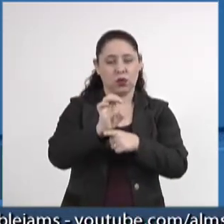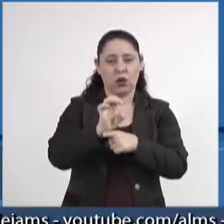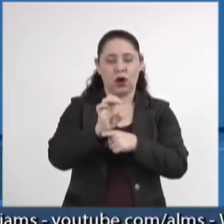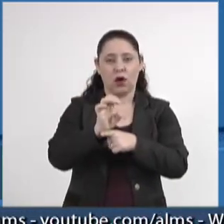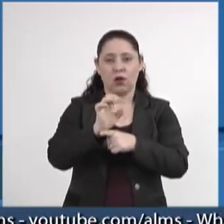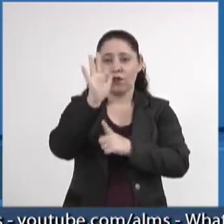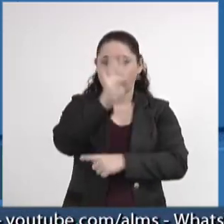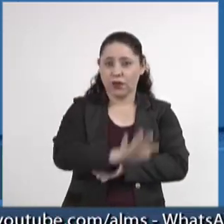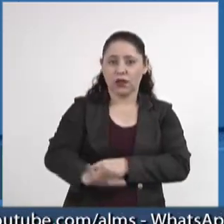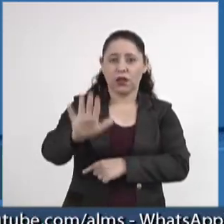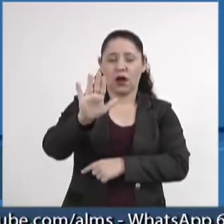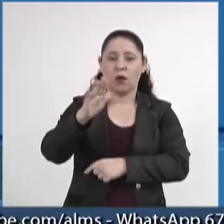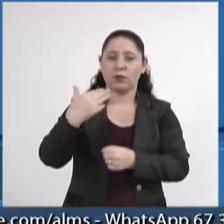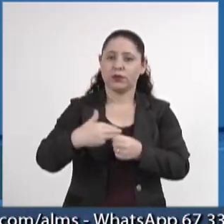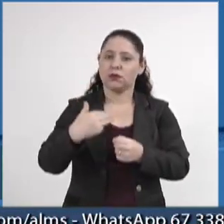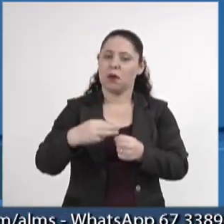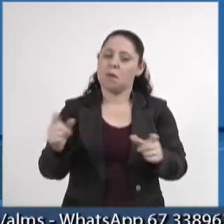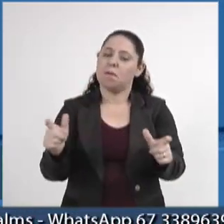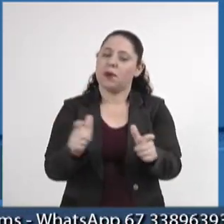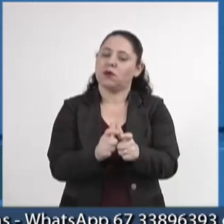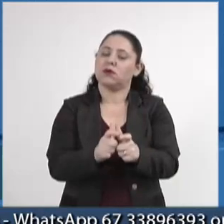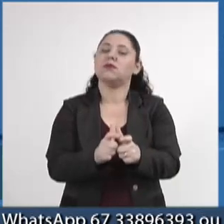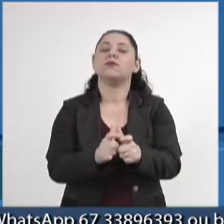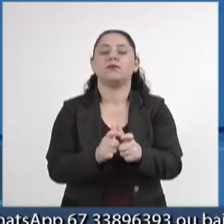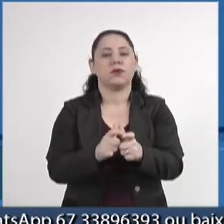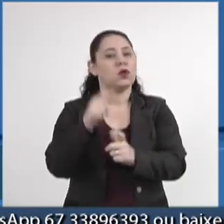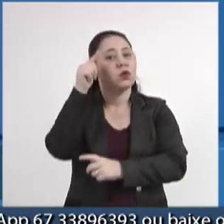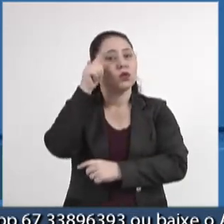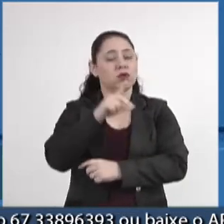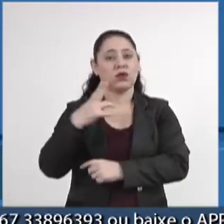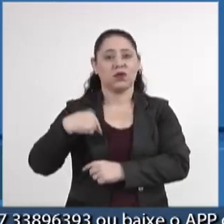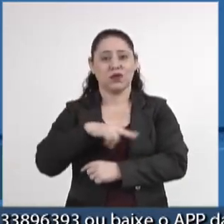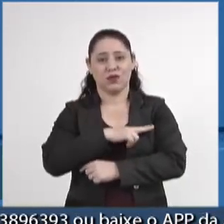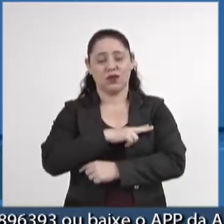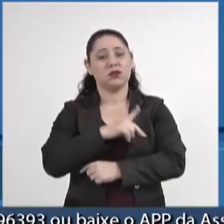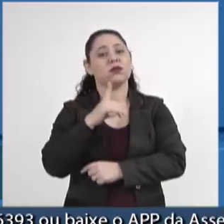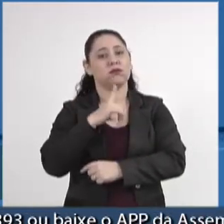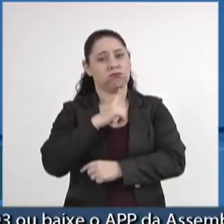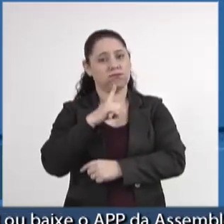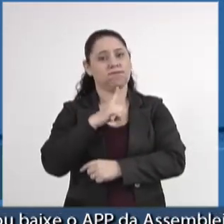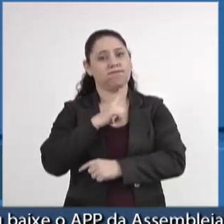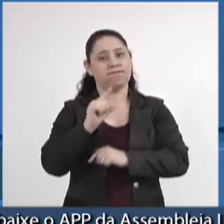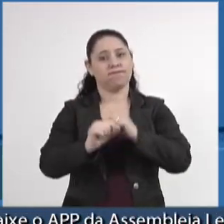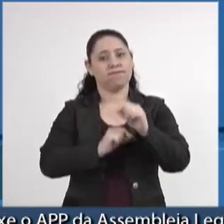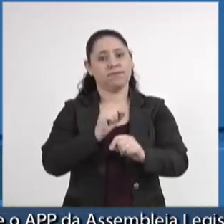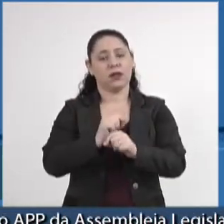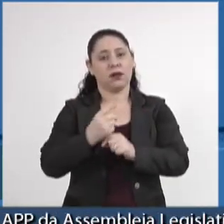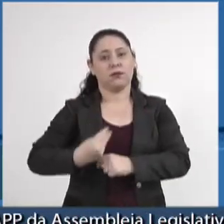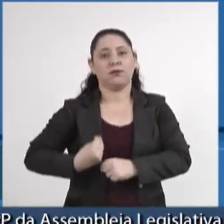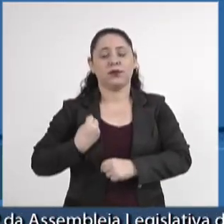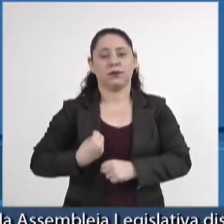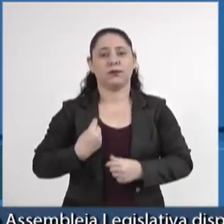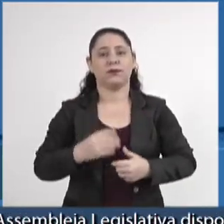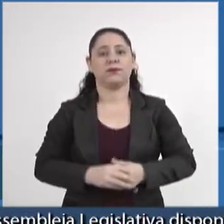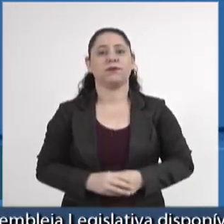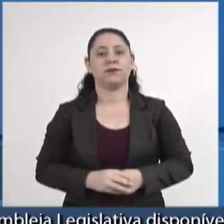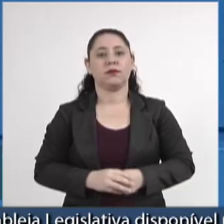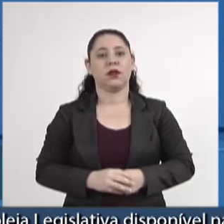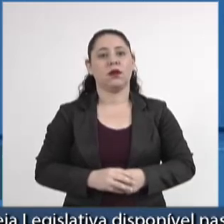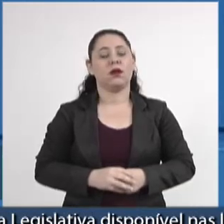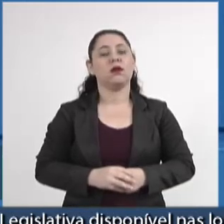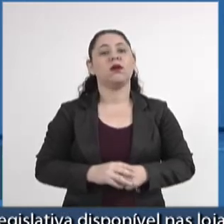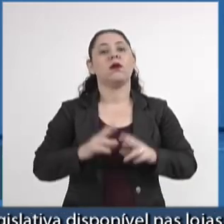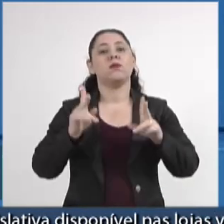municipal, e que consiga fazer com que nós tenhamos a participação da